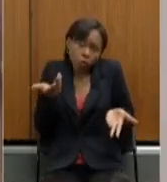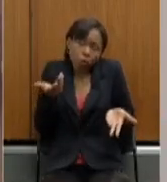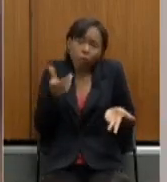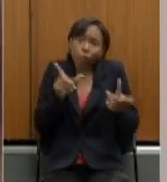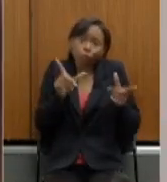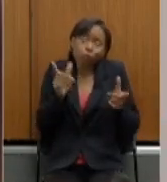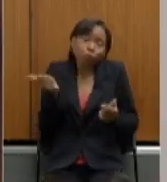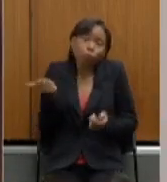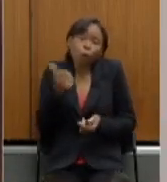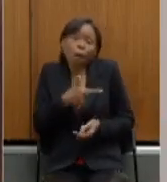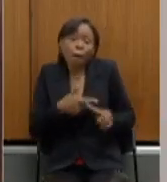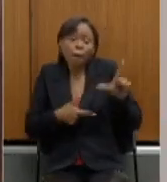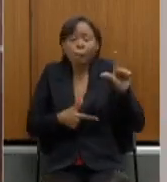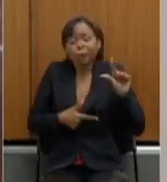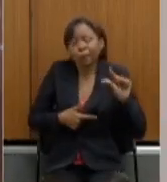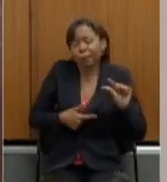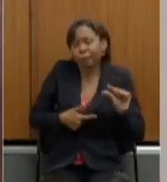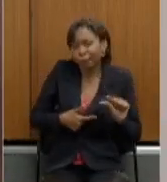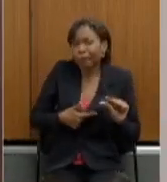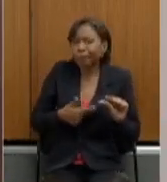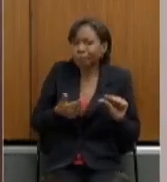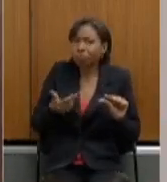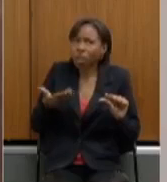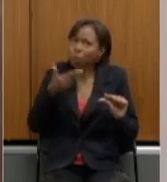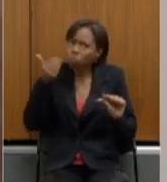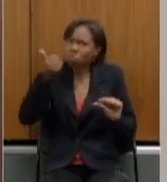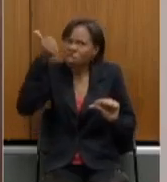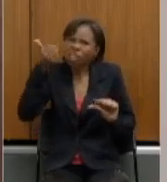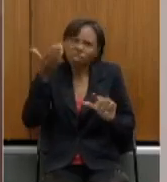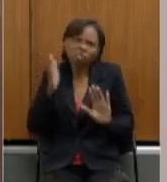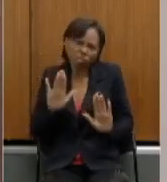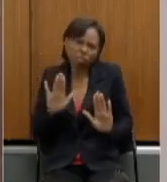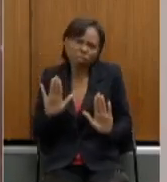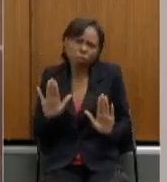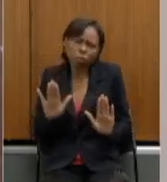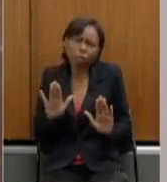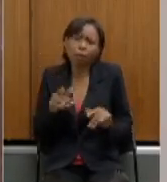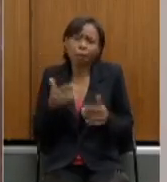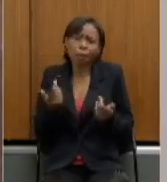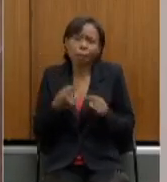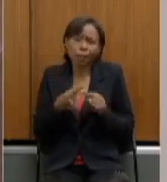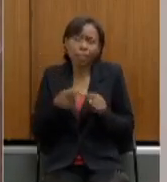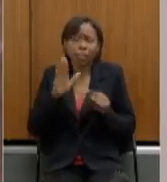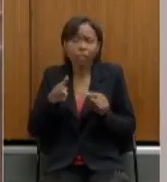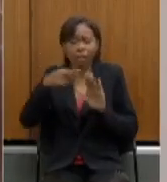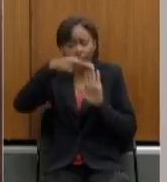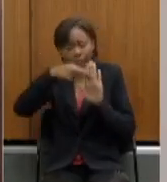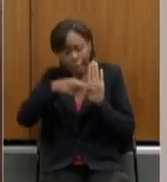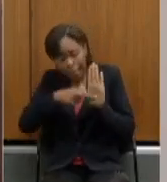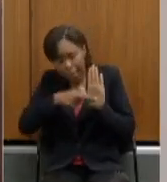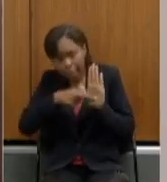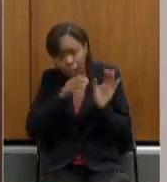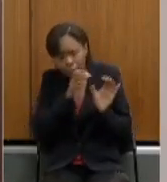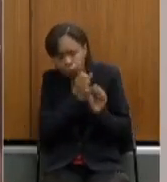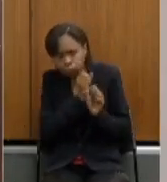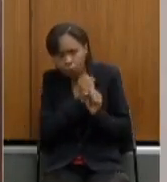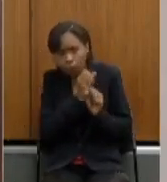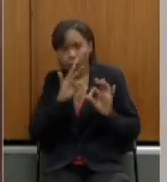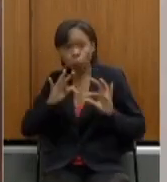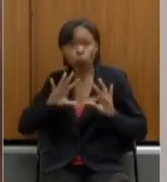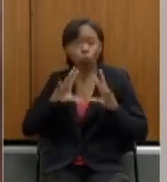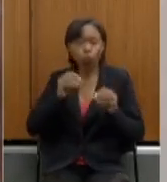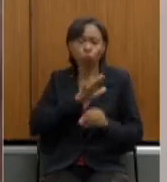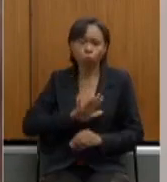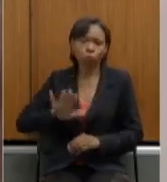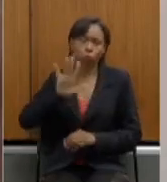valores que vai ensejar já que nós temos a regra de cálculo para todos e foi mantido 60%